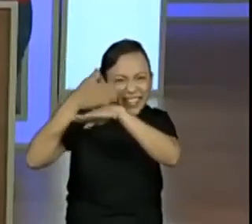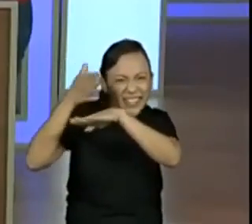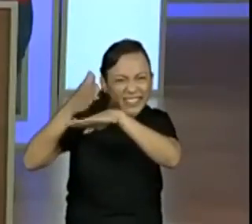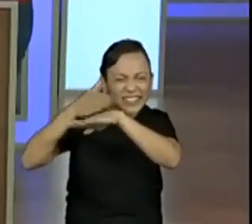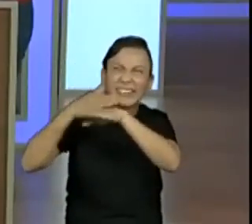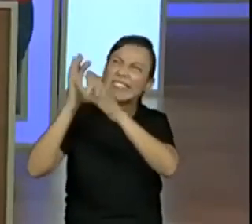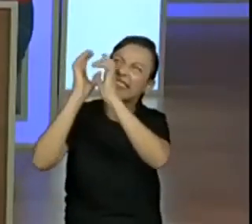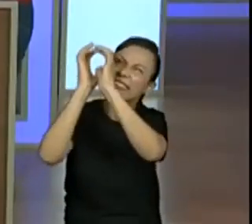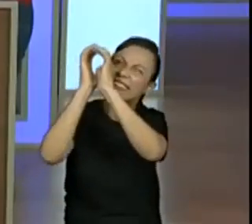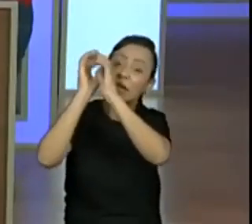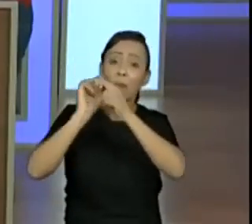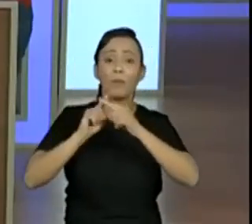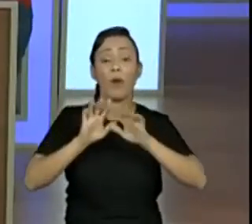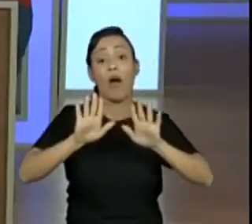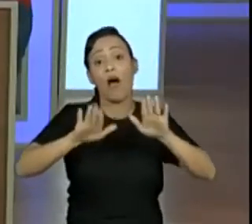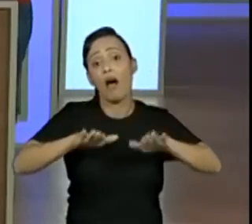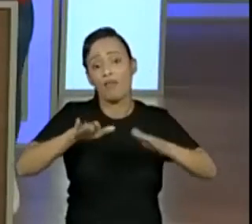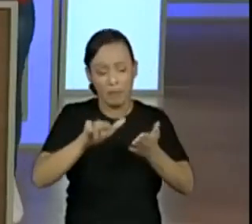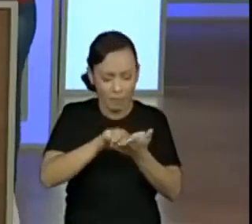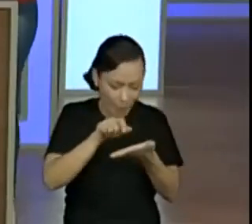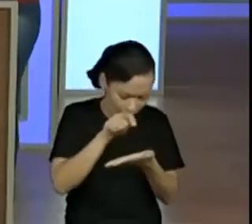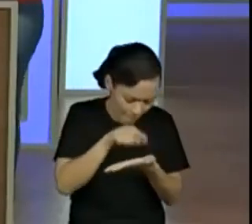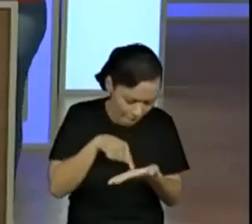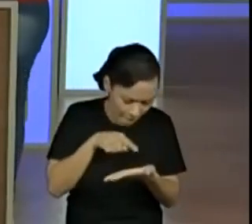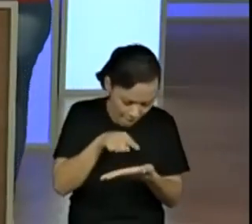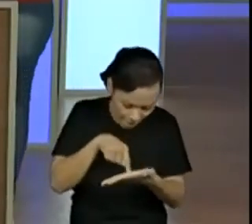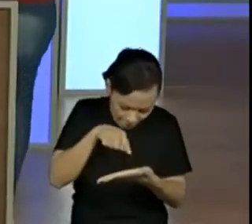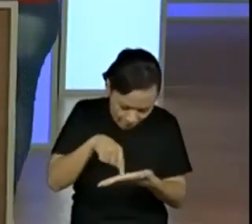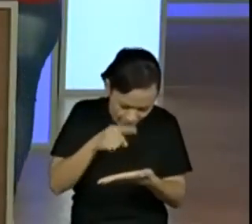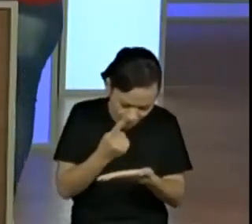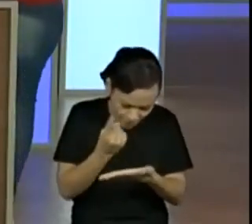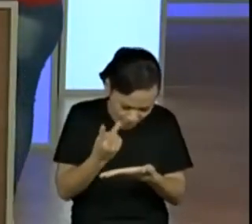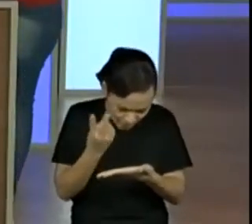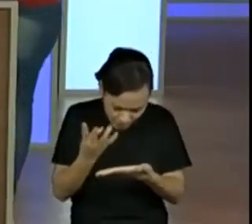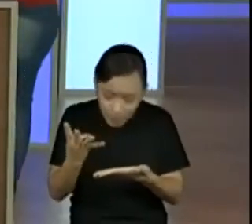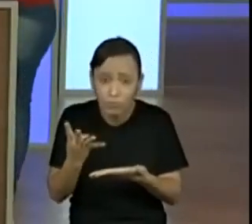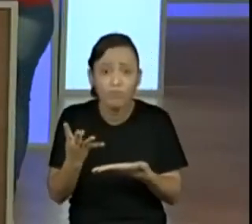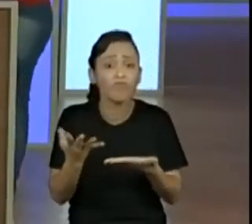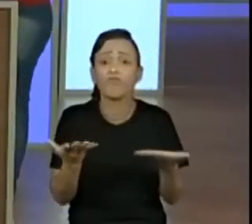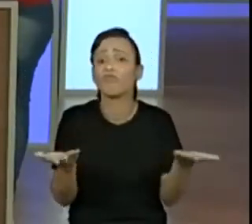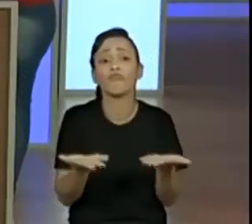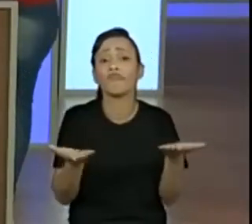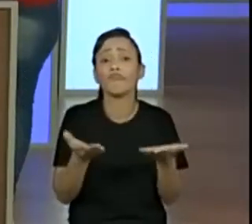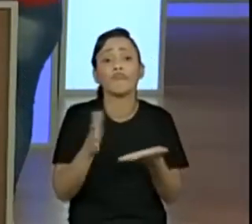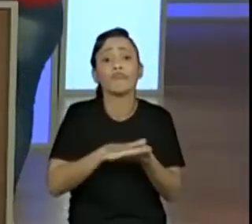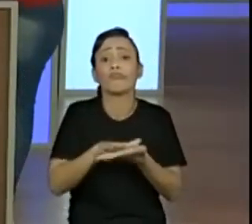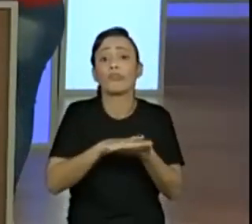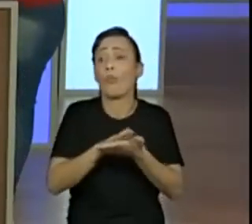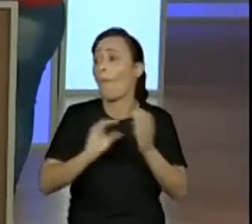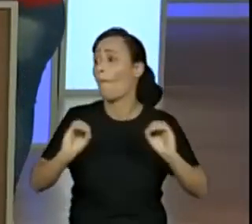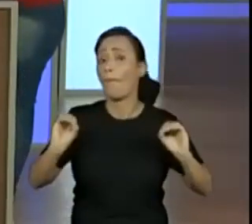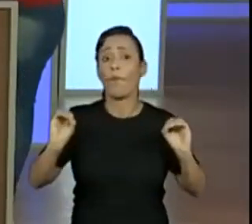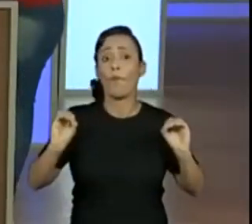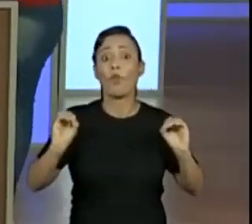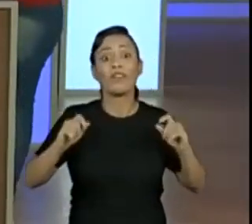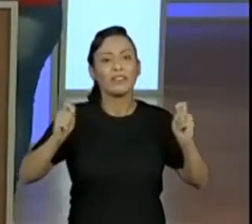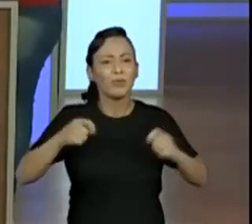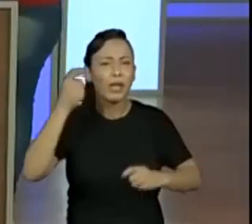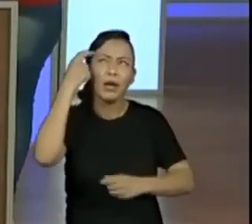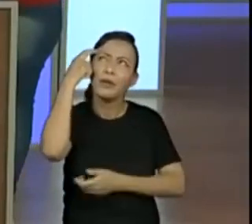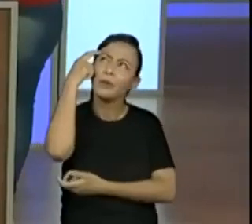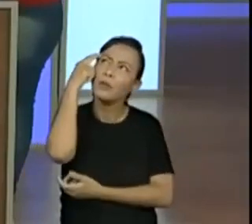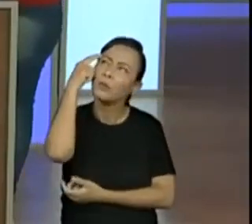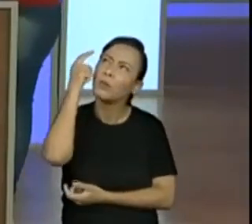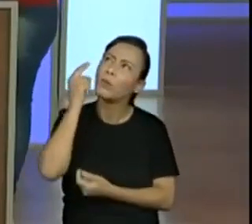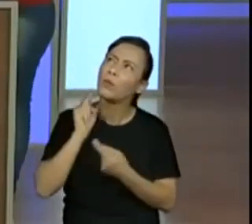deixando um pouquinho do material e pensando um pouquinho aí com as suas estratégias aí na cabecinha. Essa forma é perfeita. É,